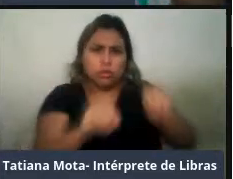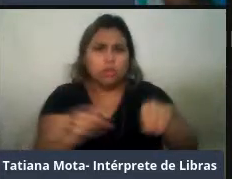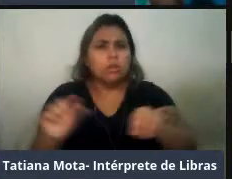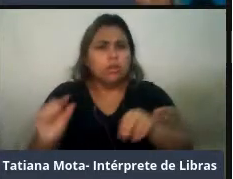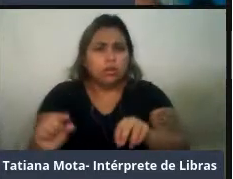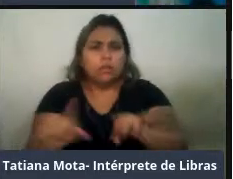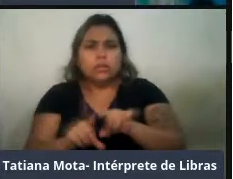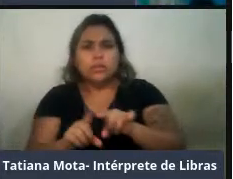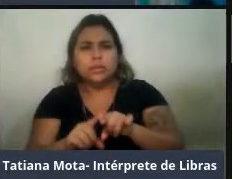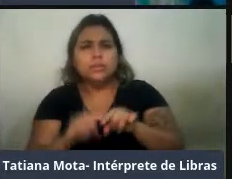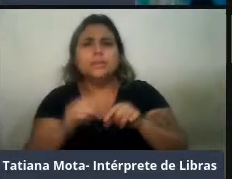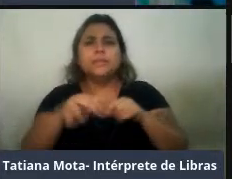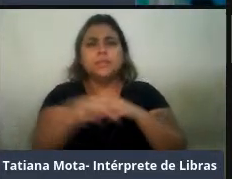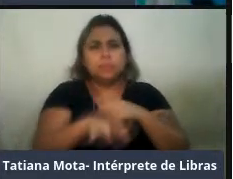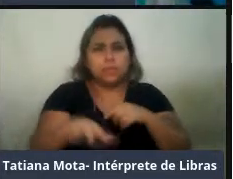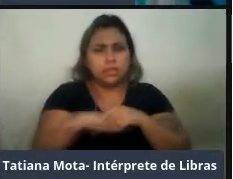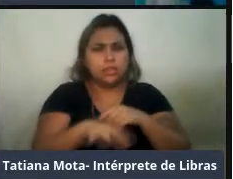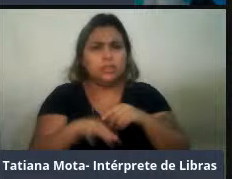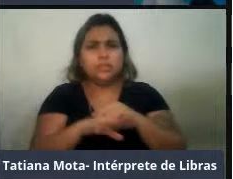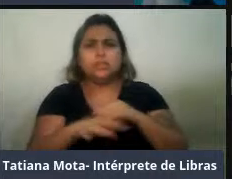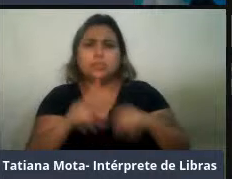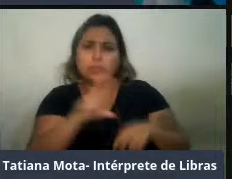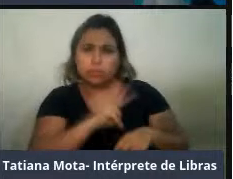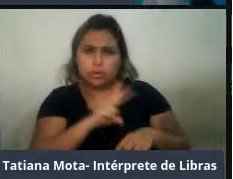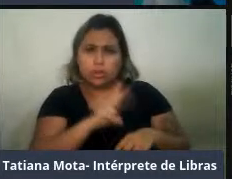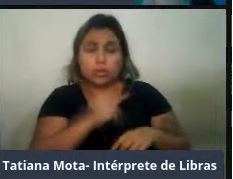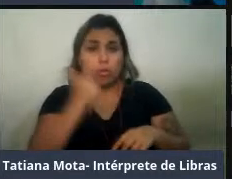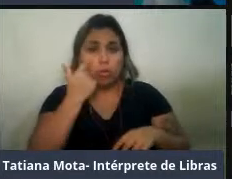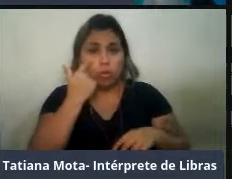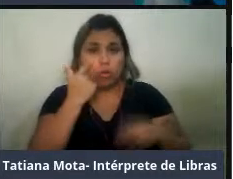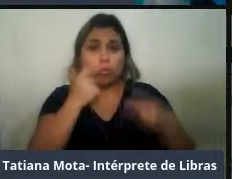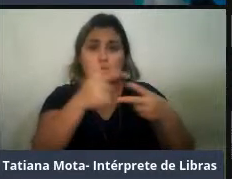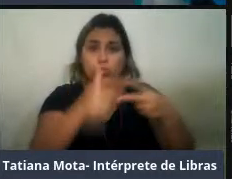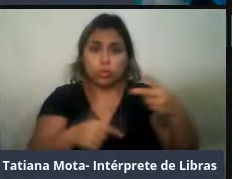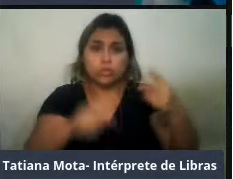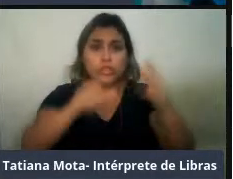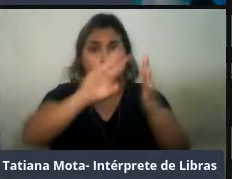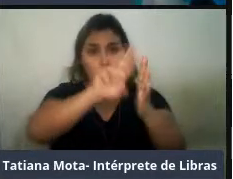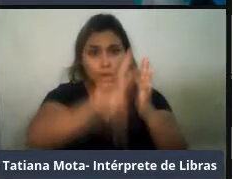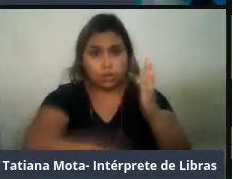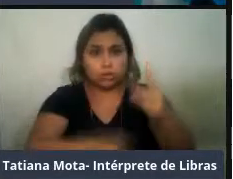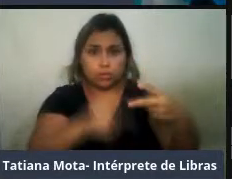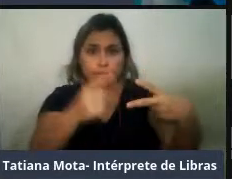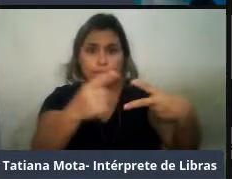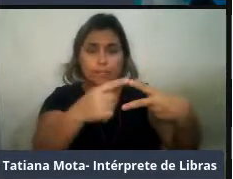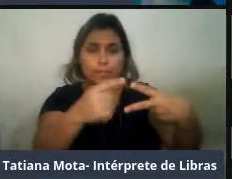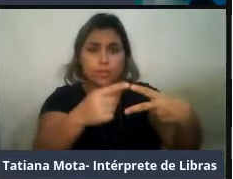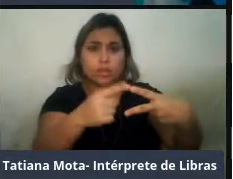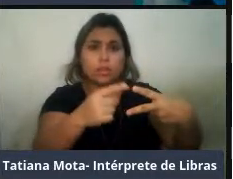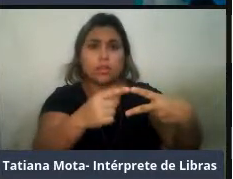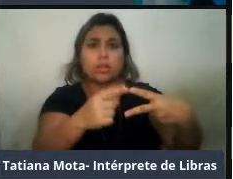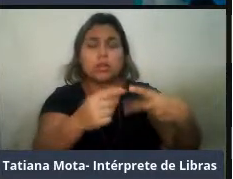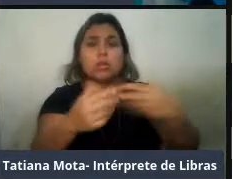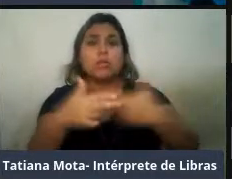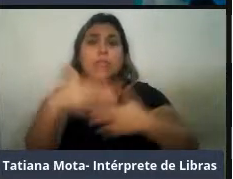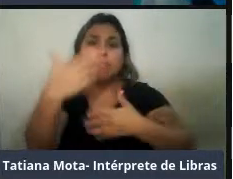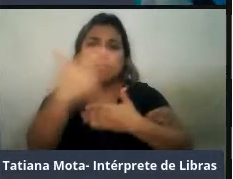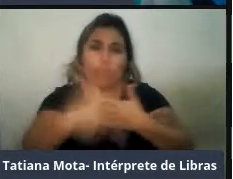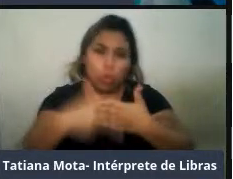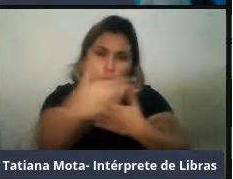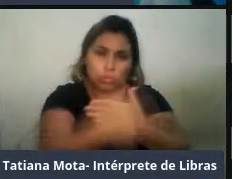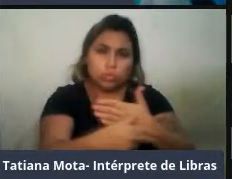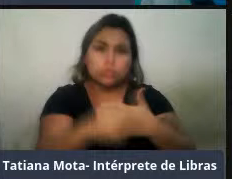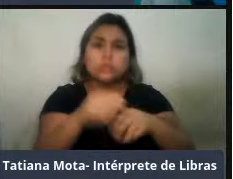mais restritos, a gente tem aqui duas espécies, o botucinza, que é a espécie de água salgada, que ocorre desde a Lincaragua